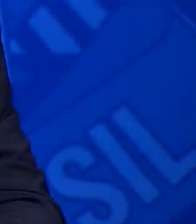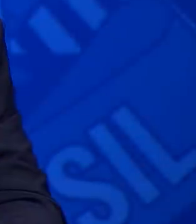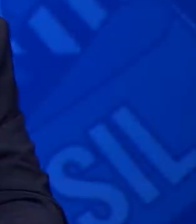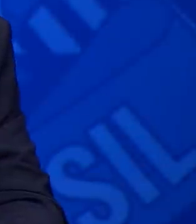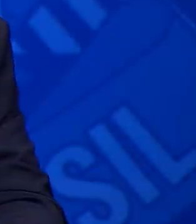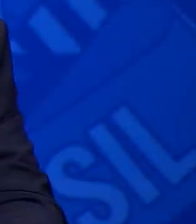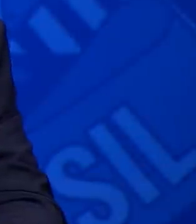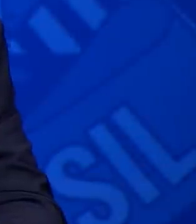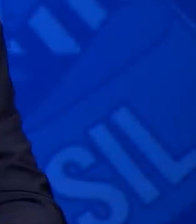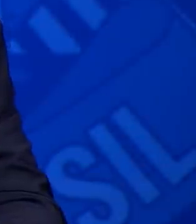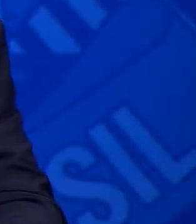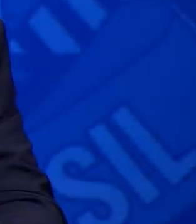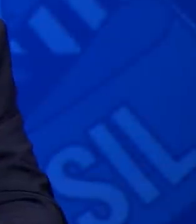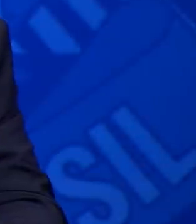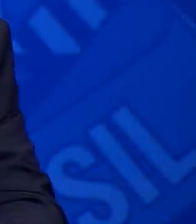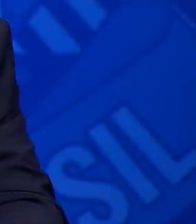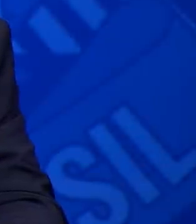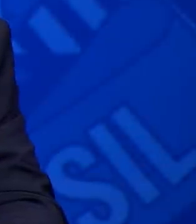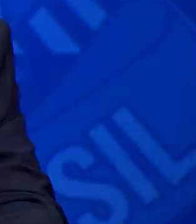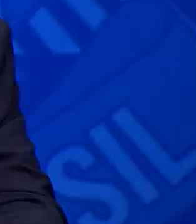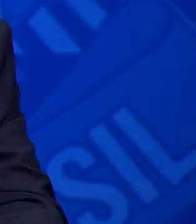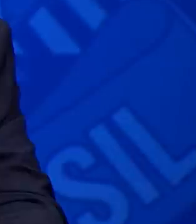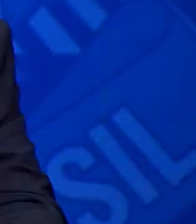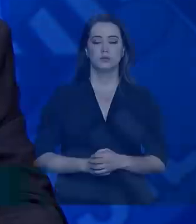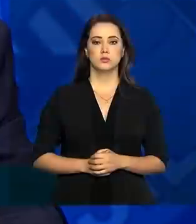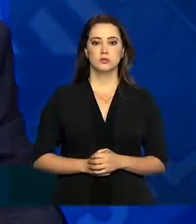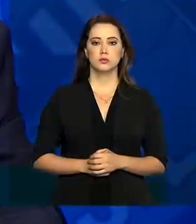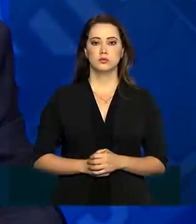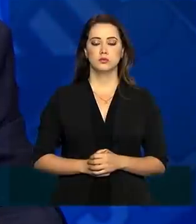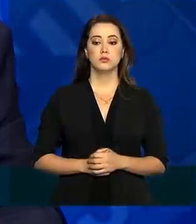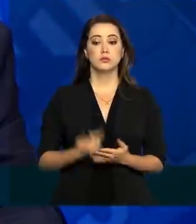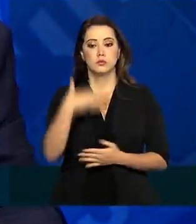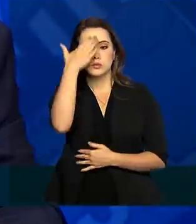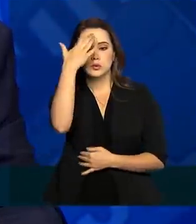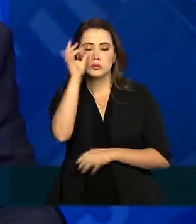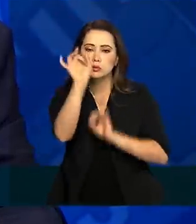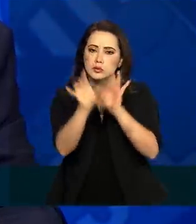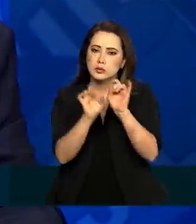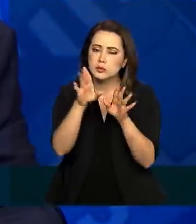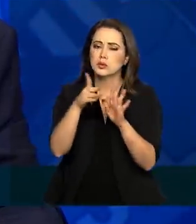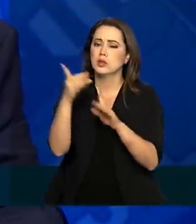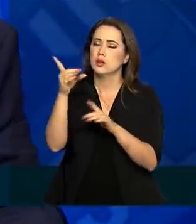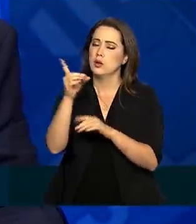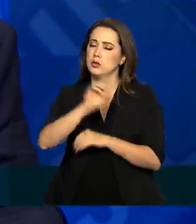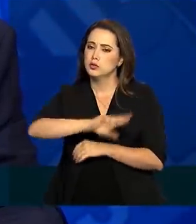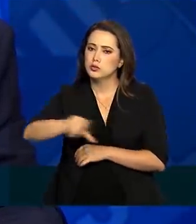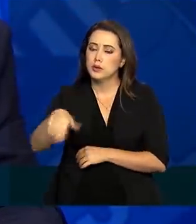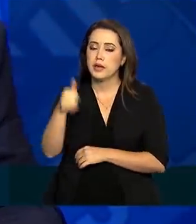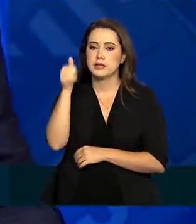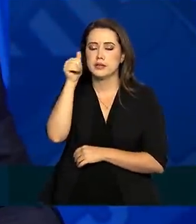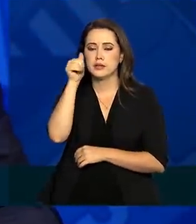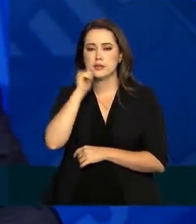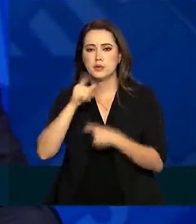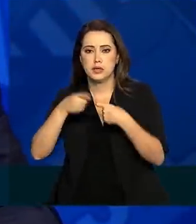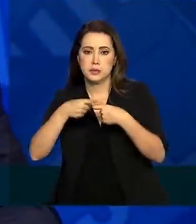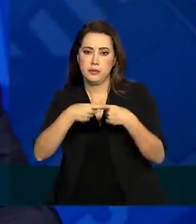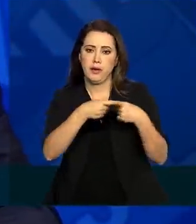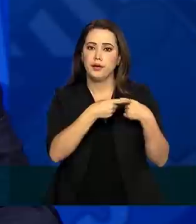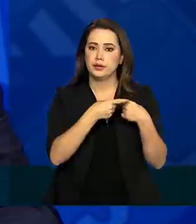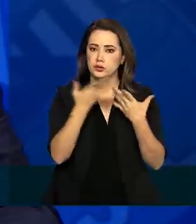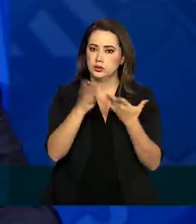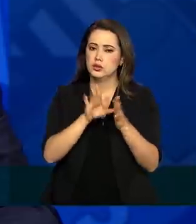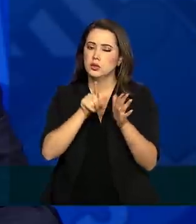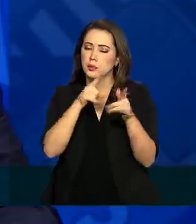Daniela, do DECIT, próximo, possibilidades de tratamento e toda a pesquisa relevante que tem sido